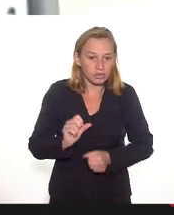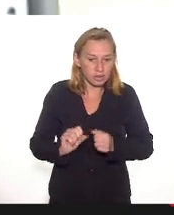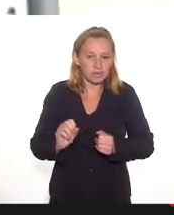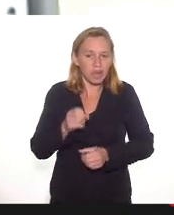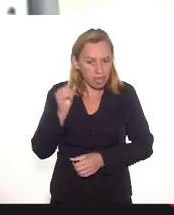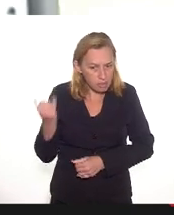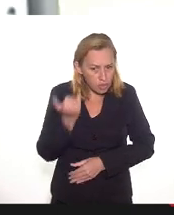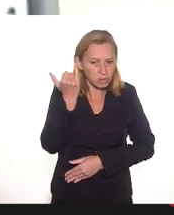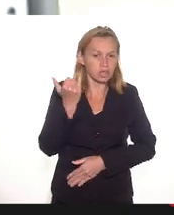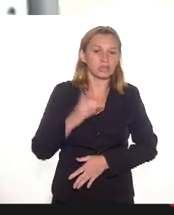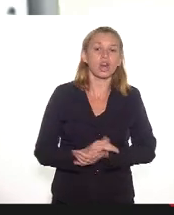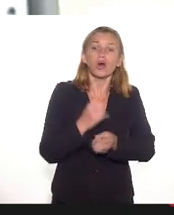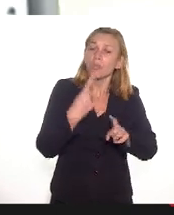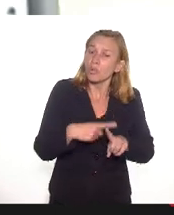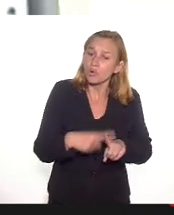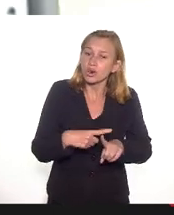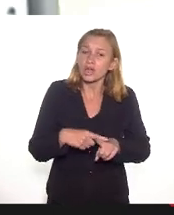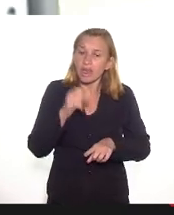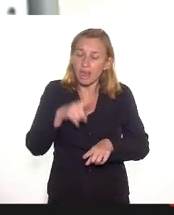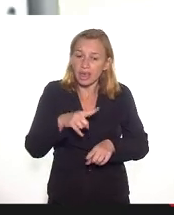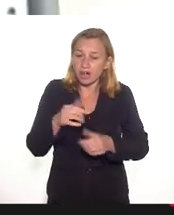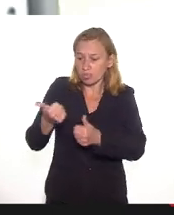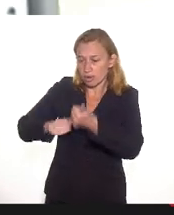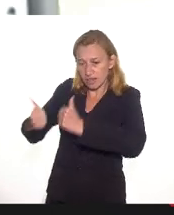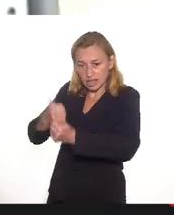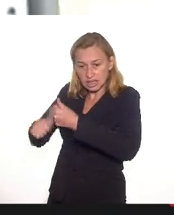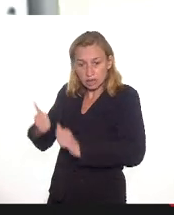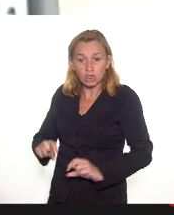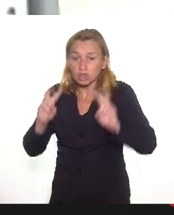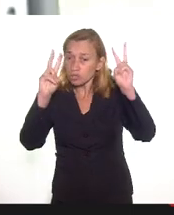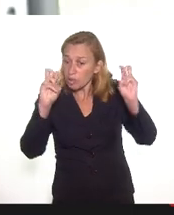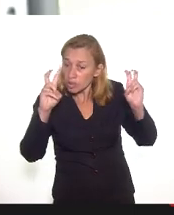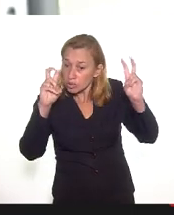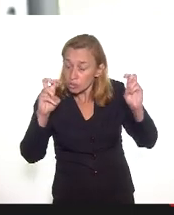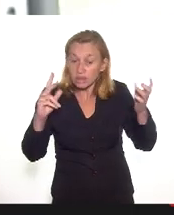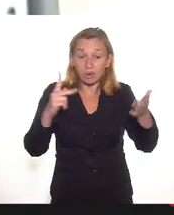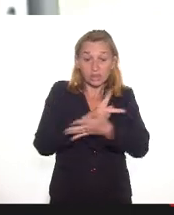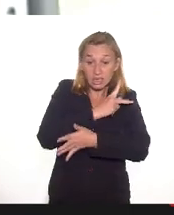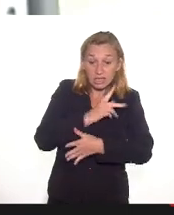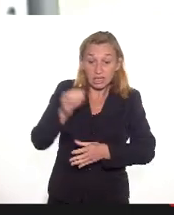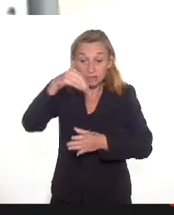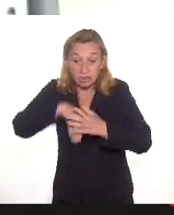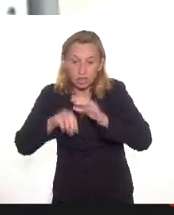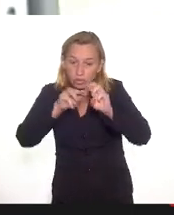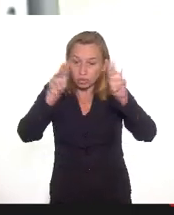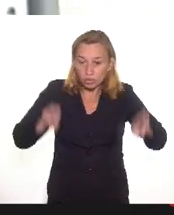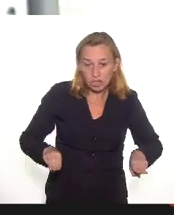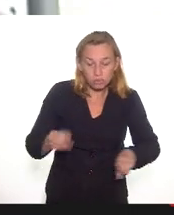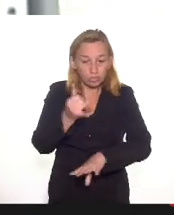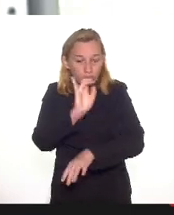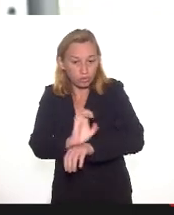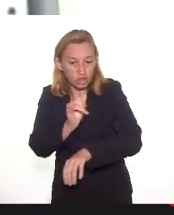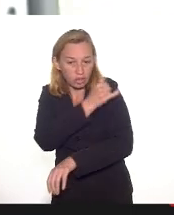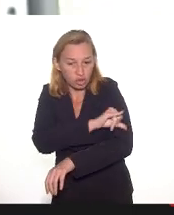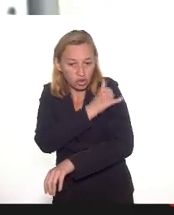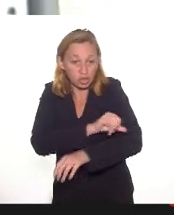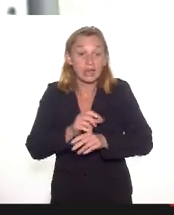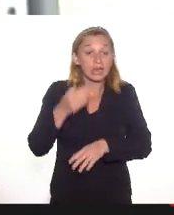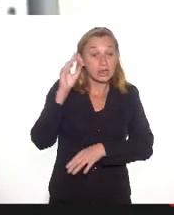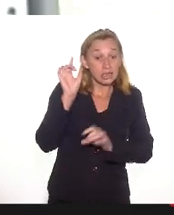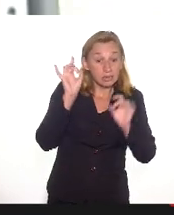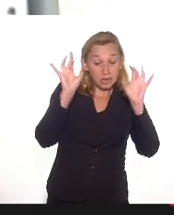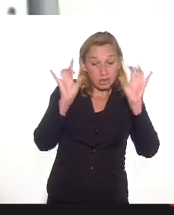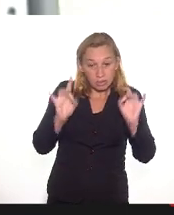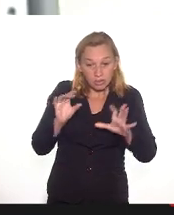importantíssimo, porque é um diagnóstico sobre a situação dos museus no estado do Rio de Janeiro, especialmente no que se